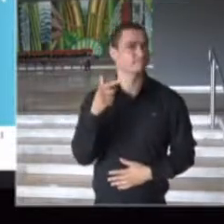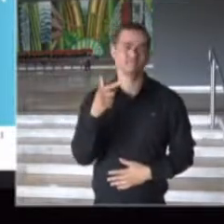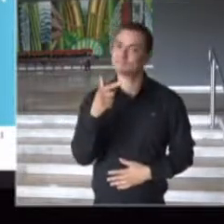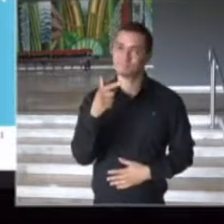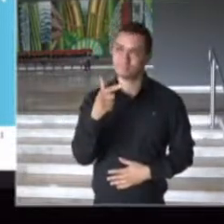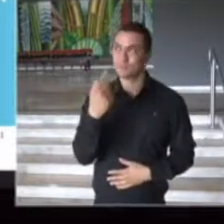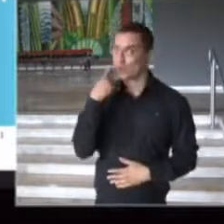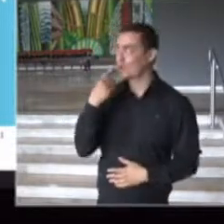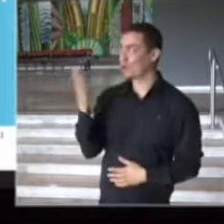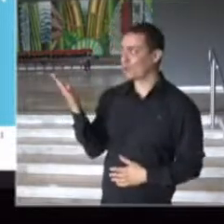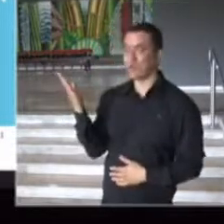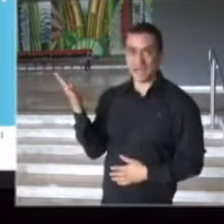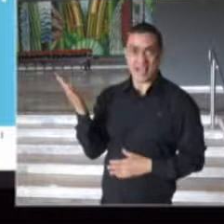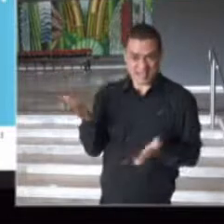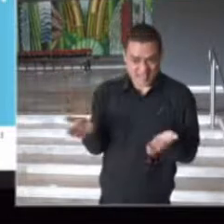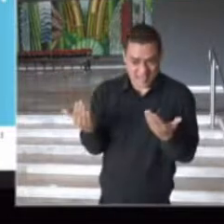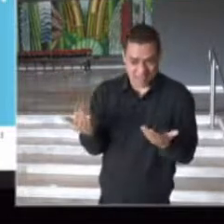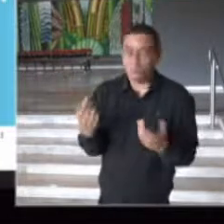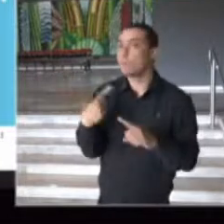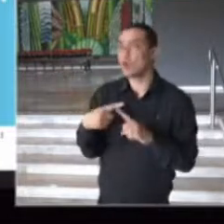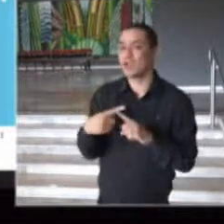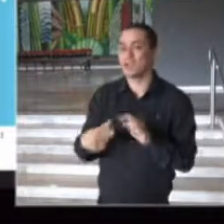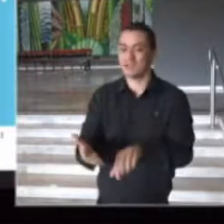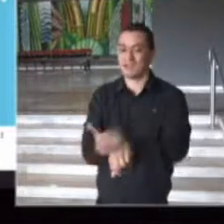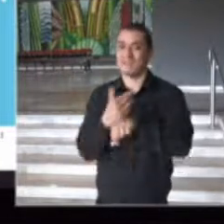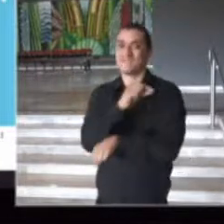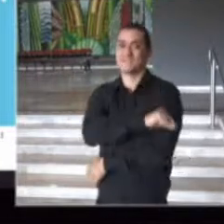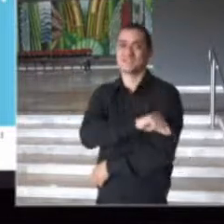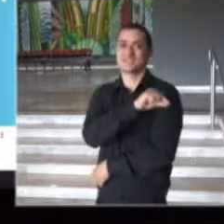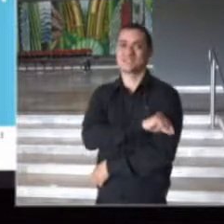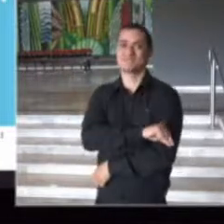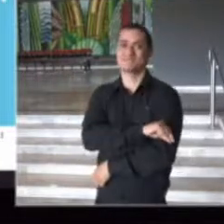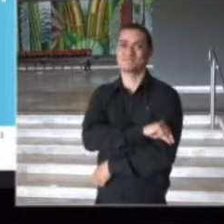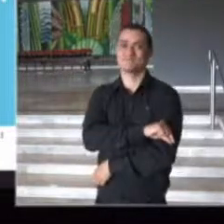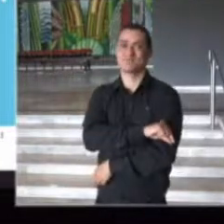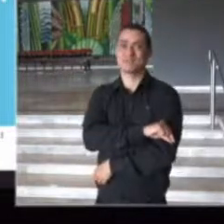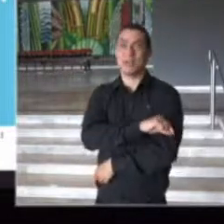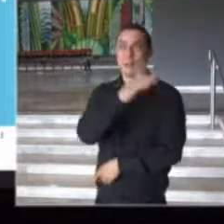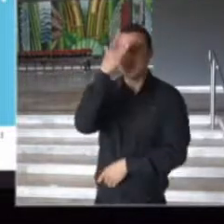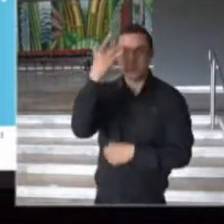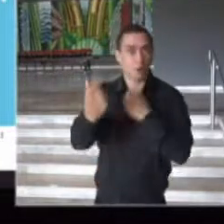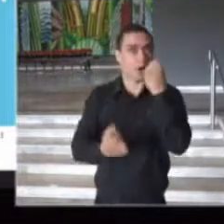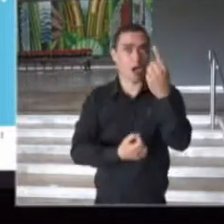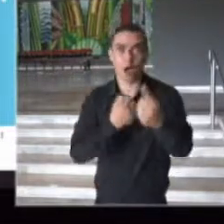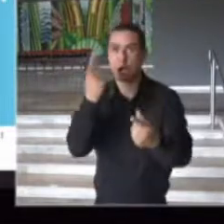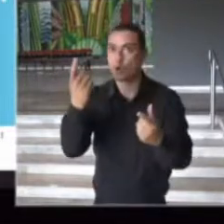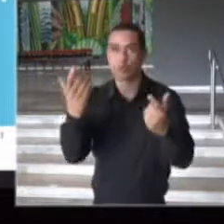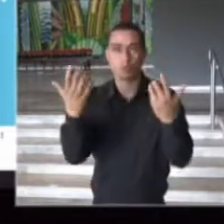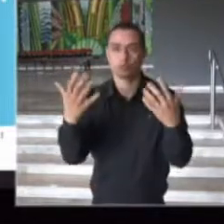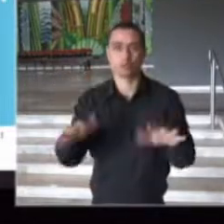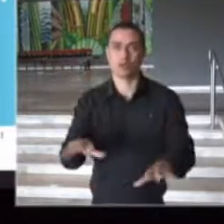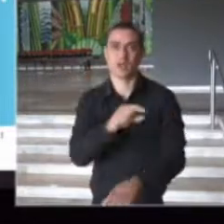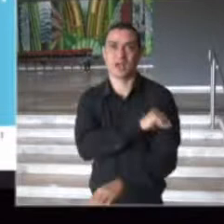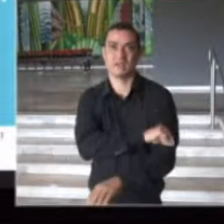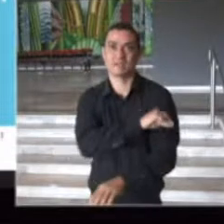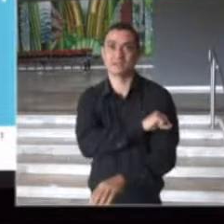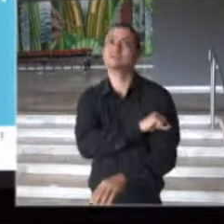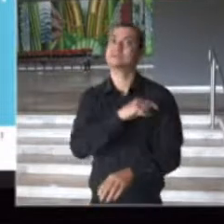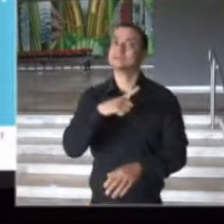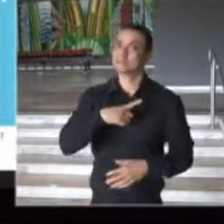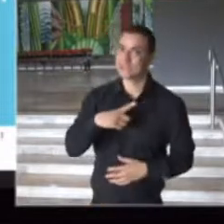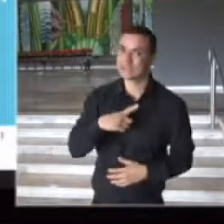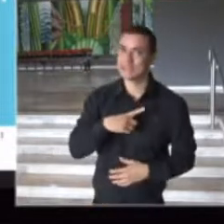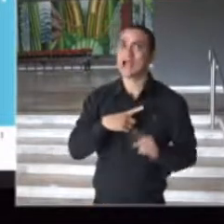é resultado da vacinação. O número de pessoas que ainda se infectam é muito elevado e o número de